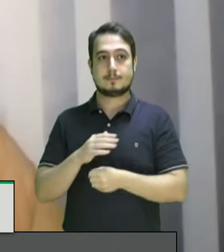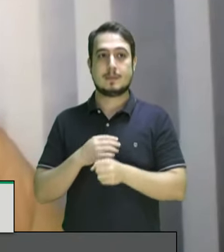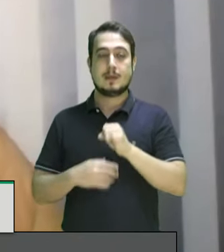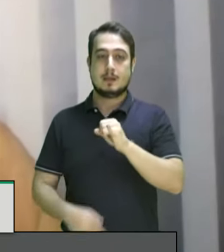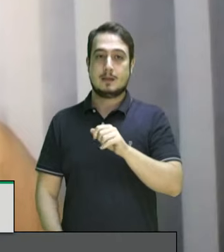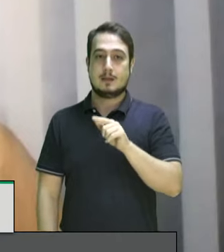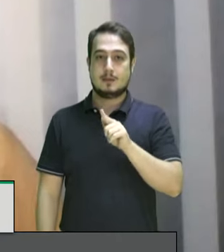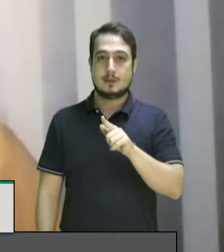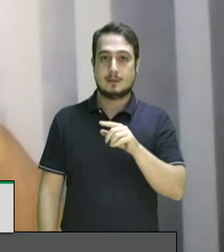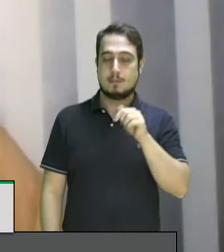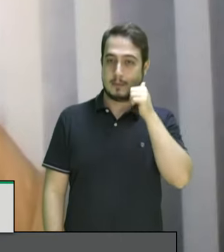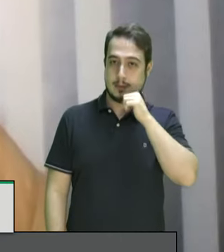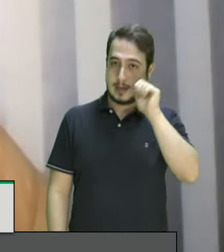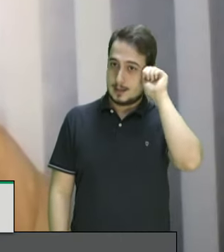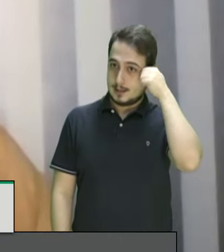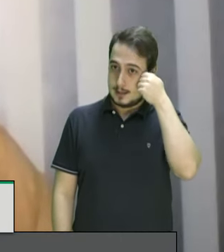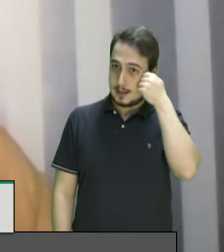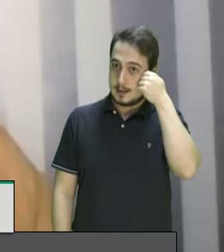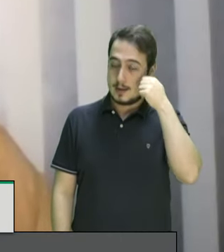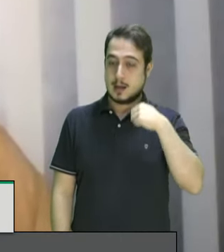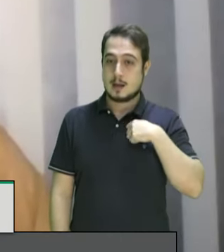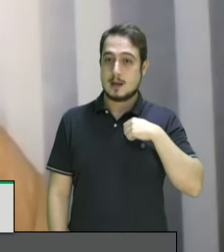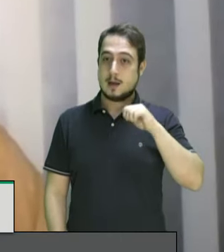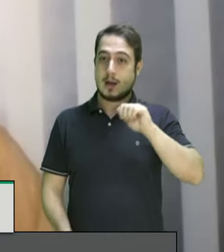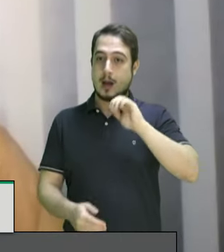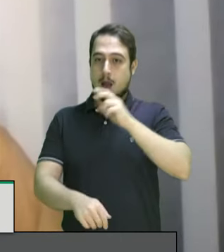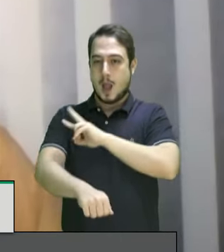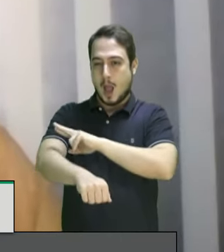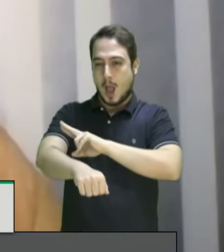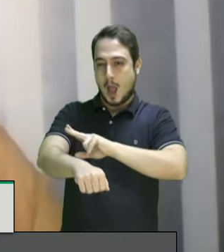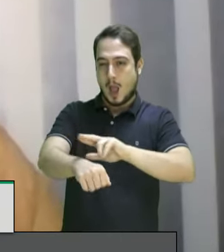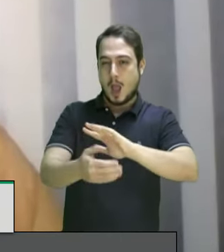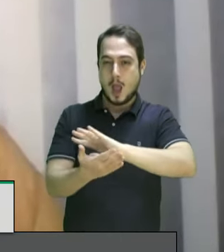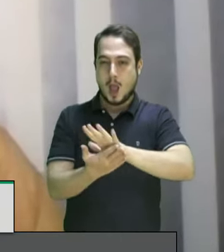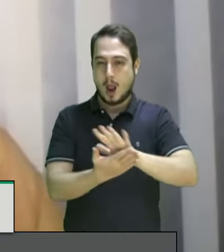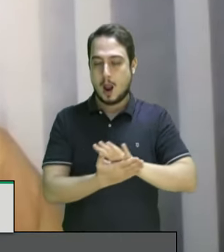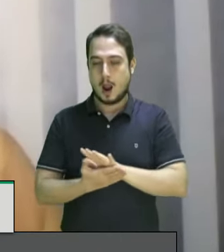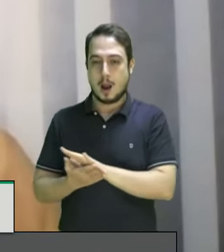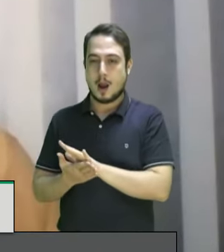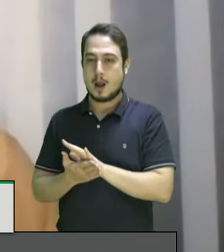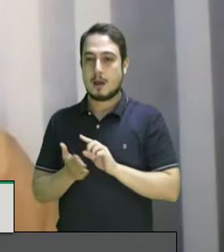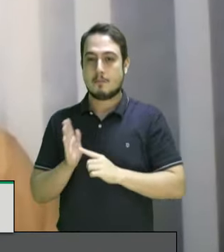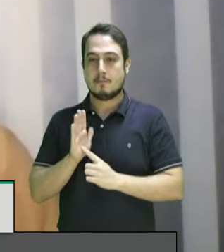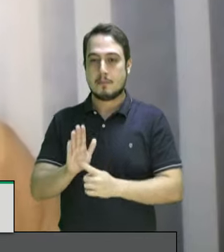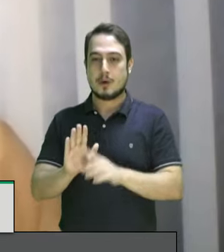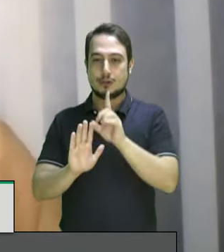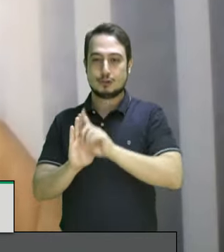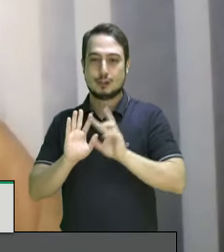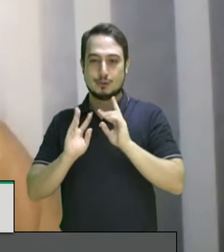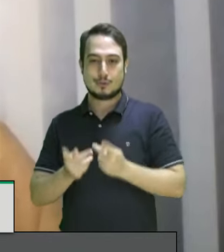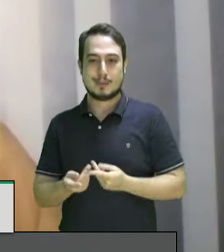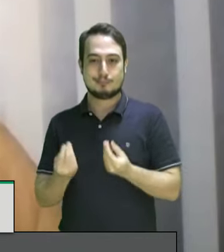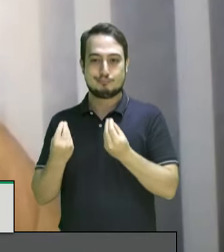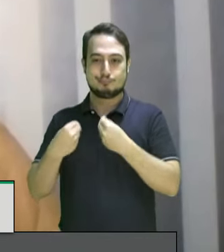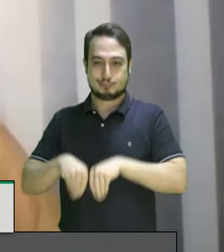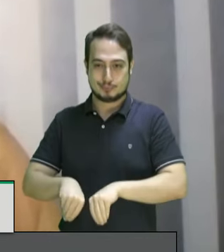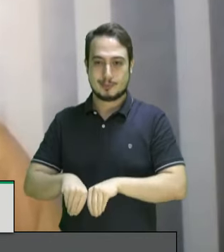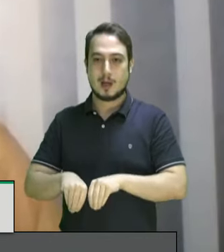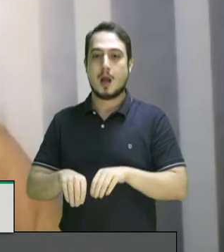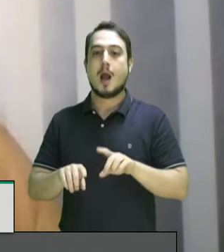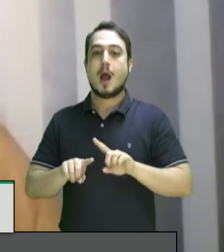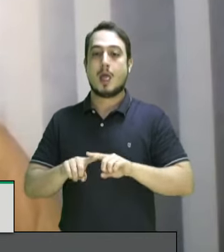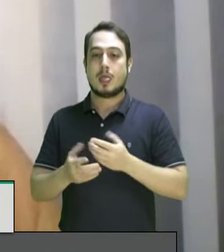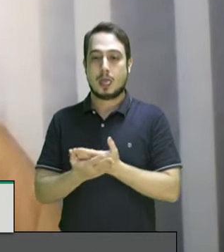Mulher Negra a nossa afirmação de que o racismo é o elemento que determina a violação dos direitos humanos no Brasil pois em qualquer área que nós